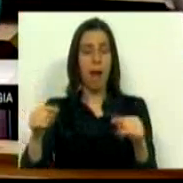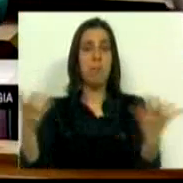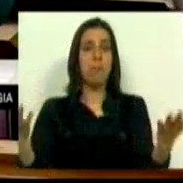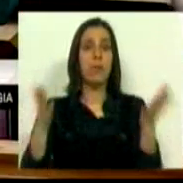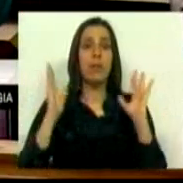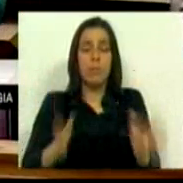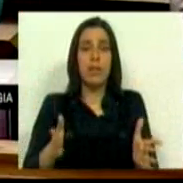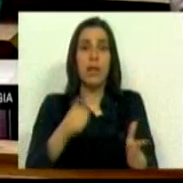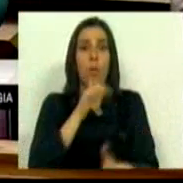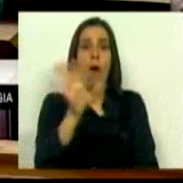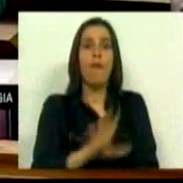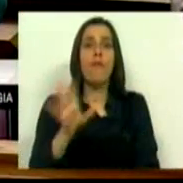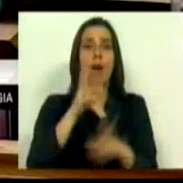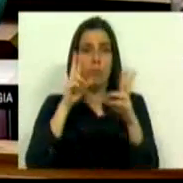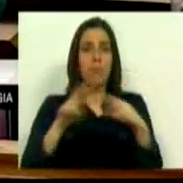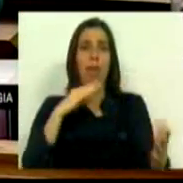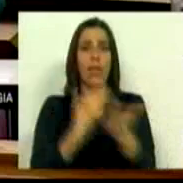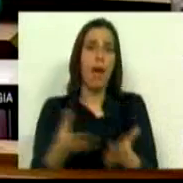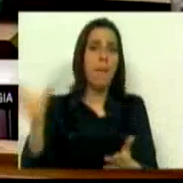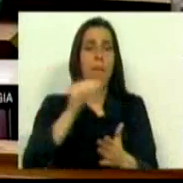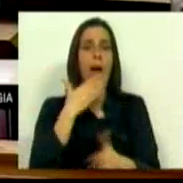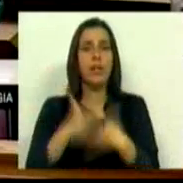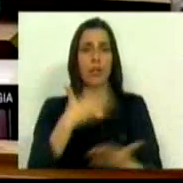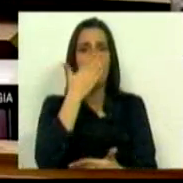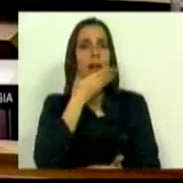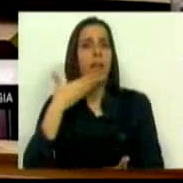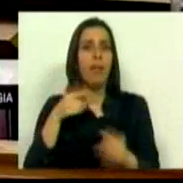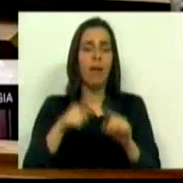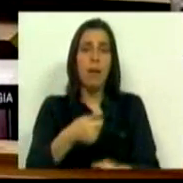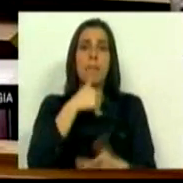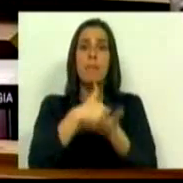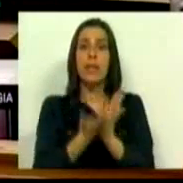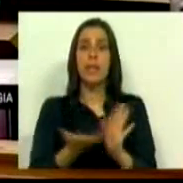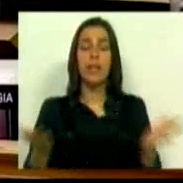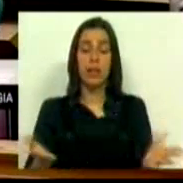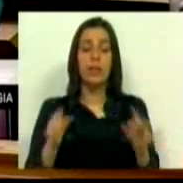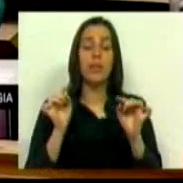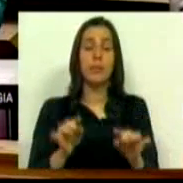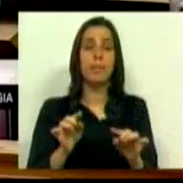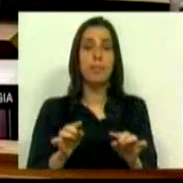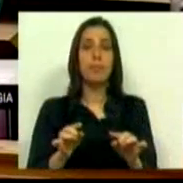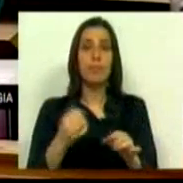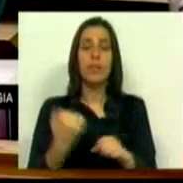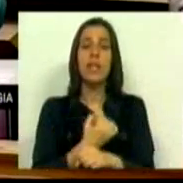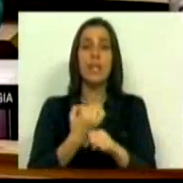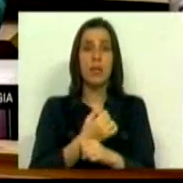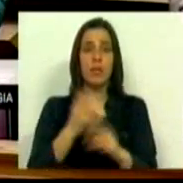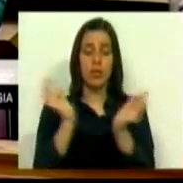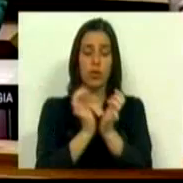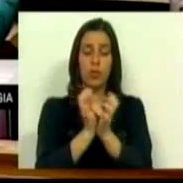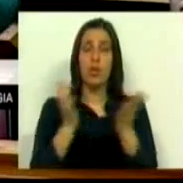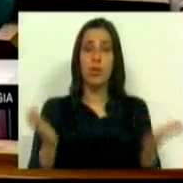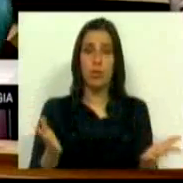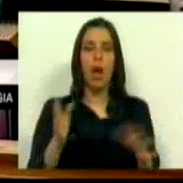tem que se encontrar formas de dar mais exequibilidade a estas medidas. Daí que os serviços de segurança